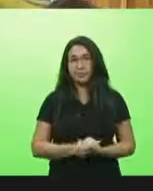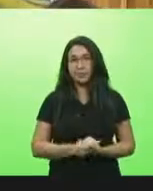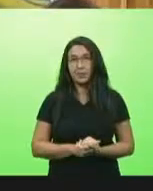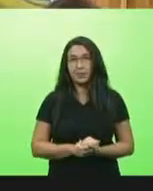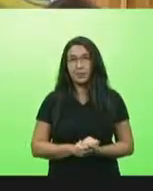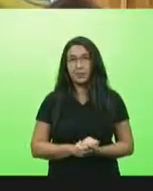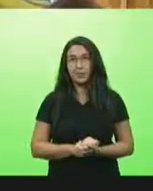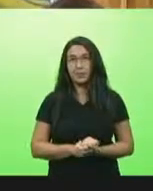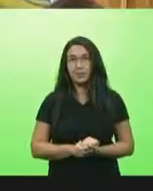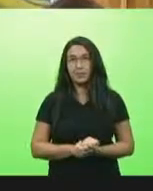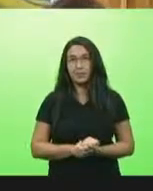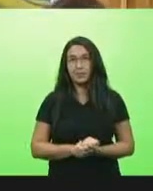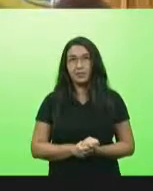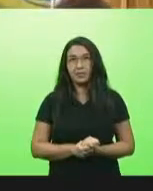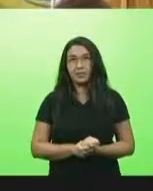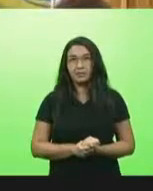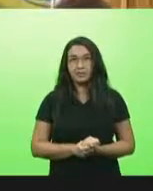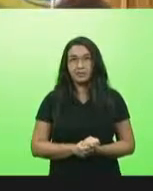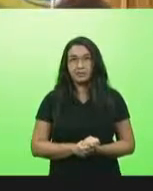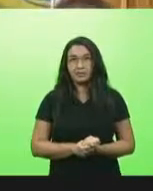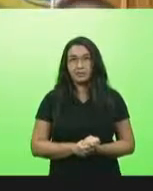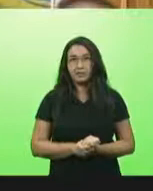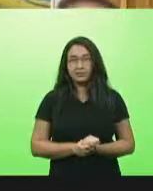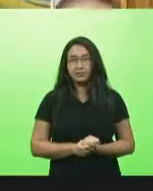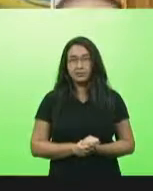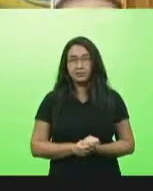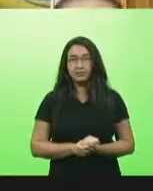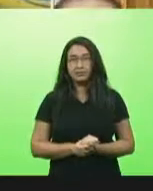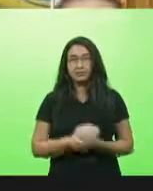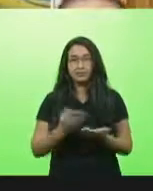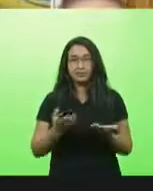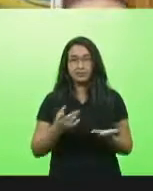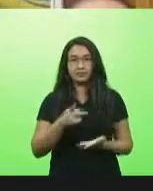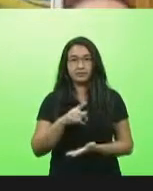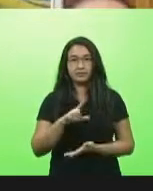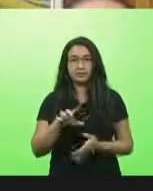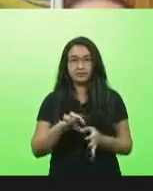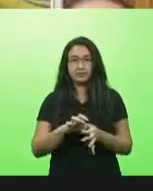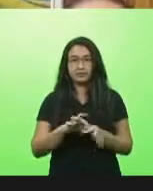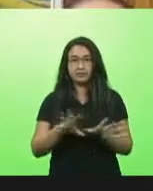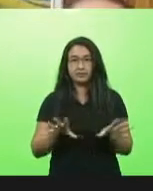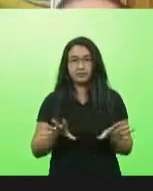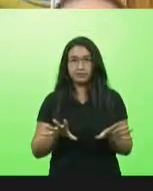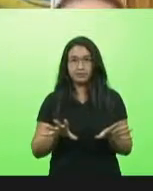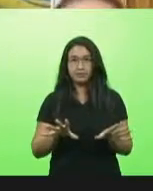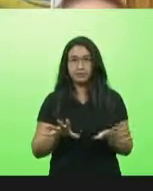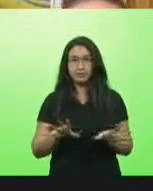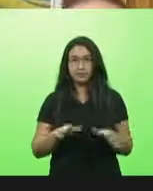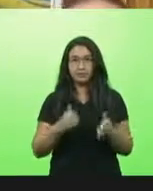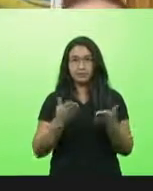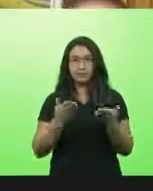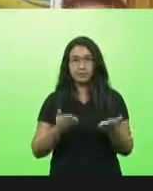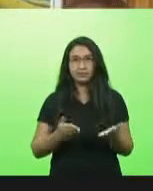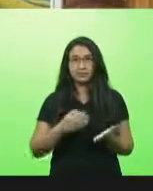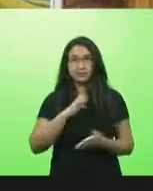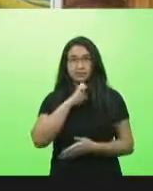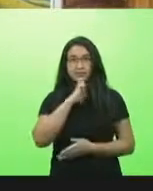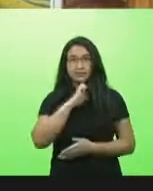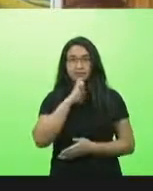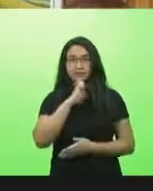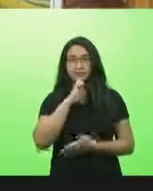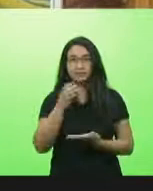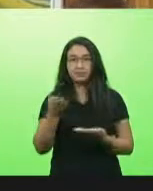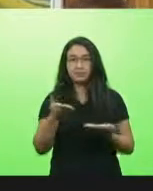o tempo continua aberto para o bloco PSL e PL senhor presidente fará complemento de horário deputado Felipe Estevam